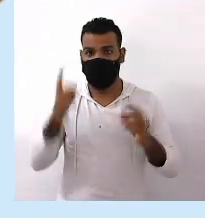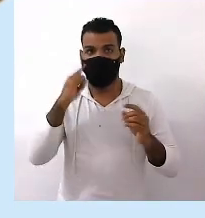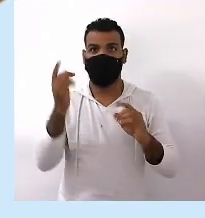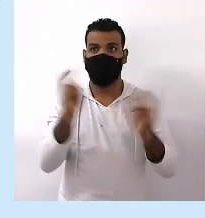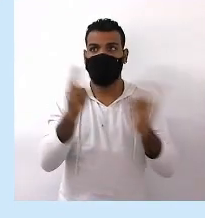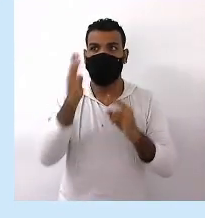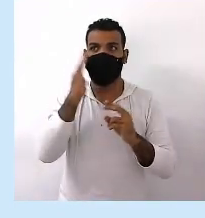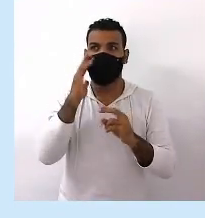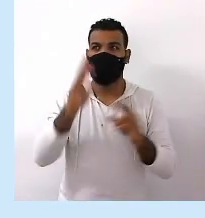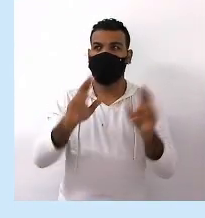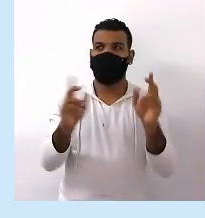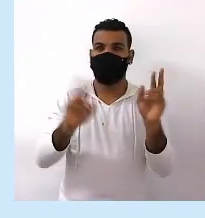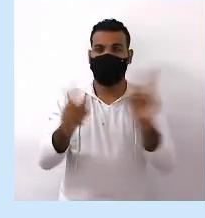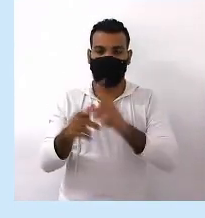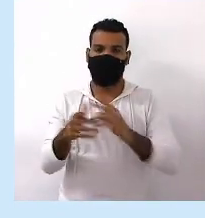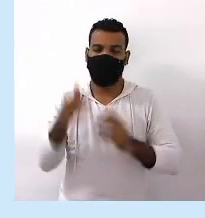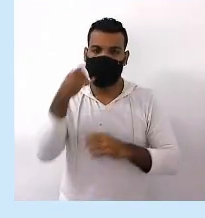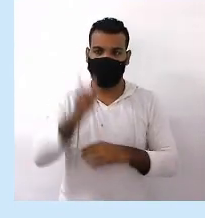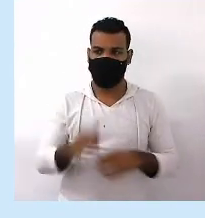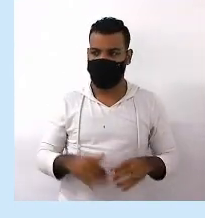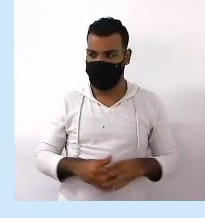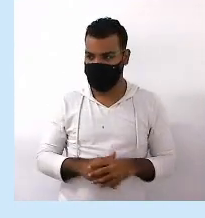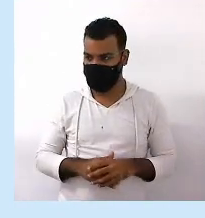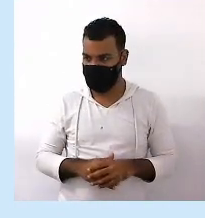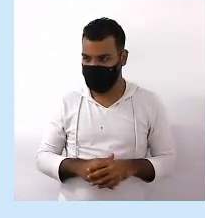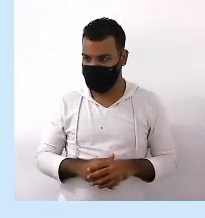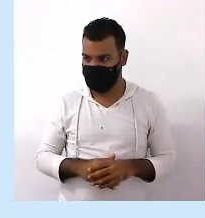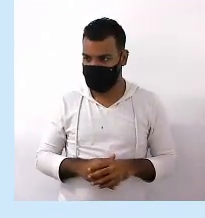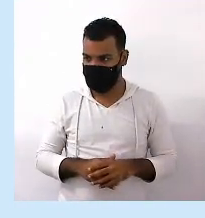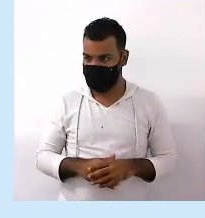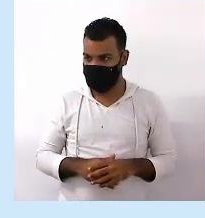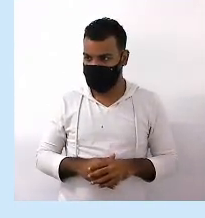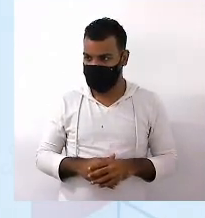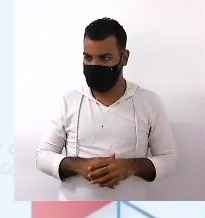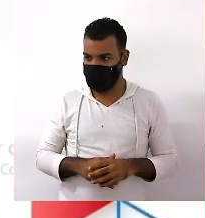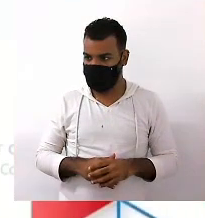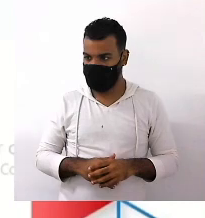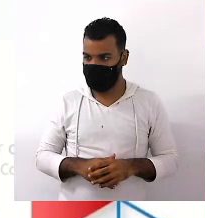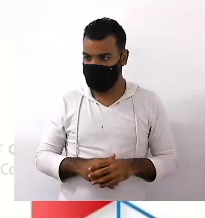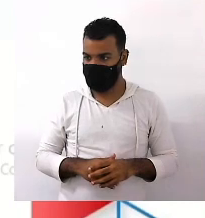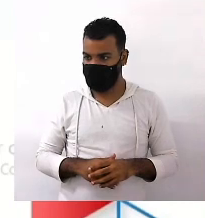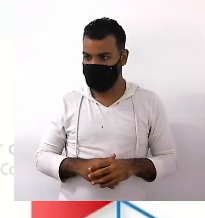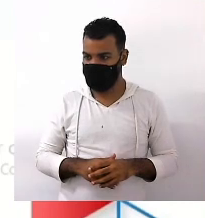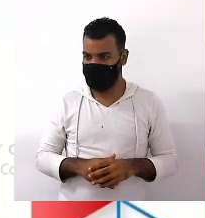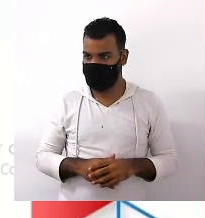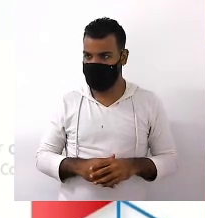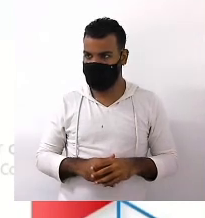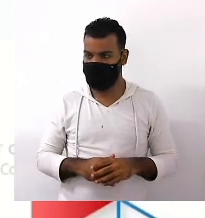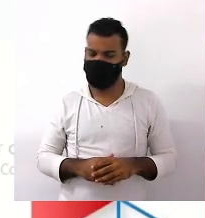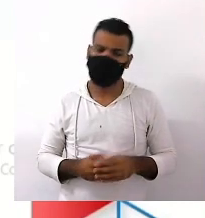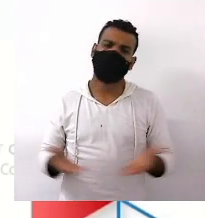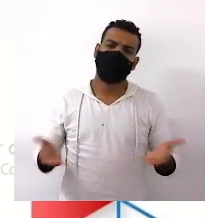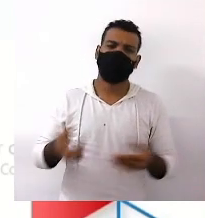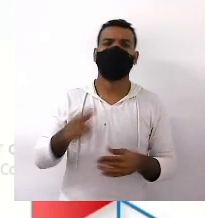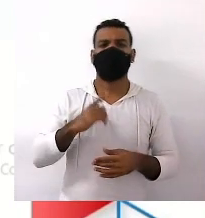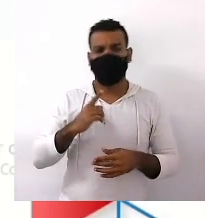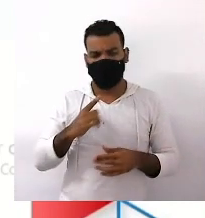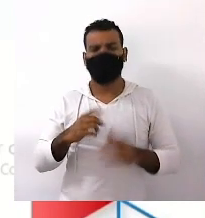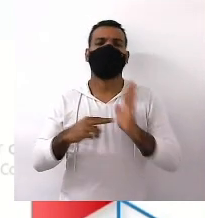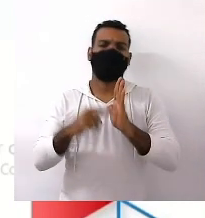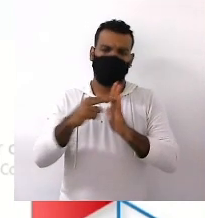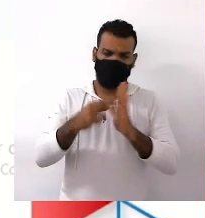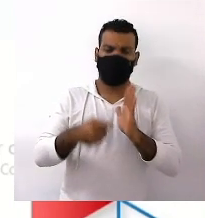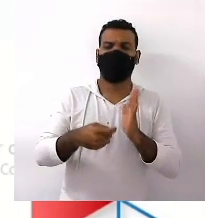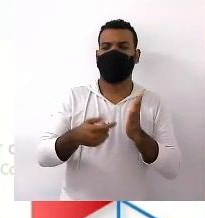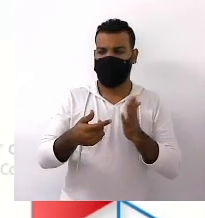Ok? É isso Ainda hoje Temos algumas Normas de conduta Que não são escritas Mas que